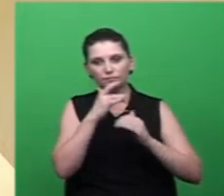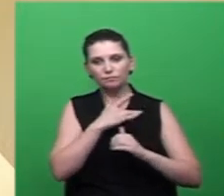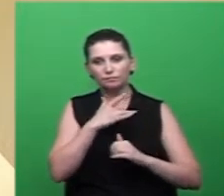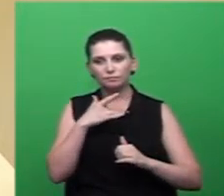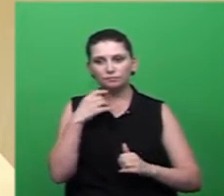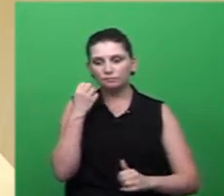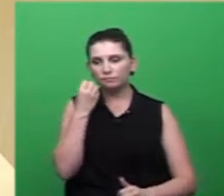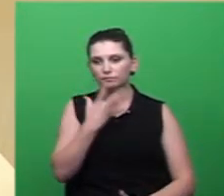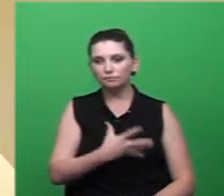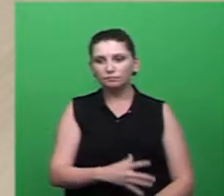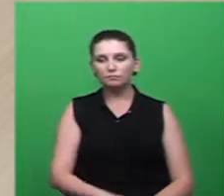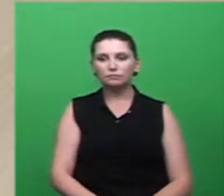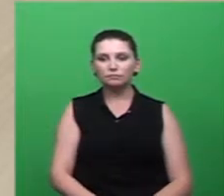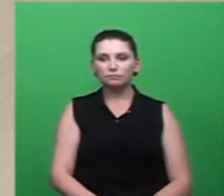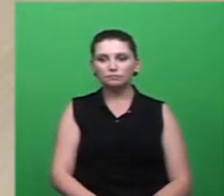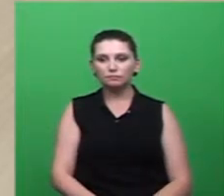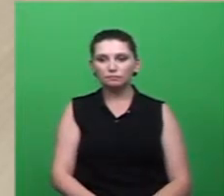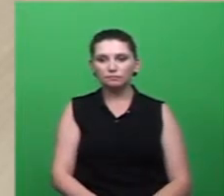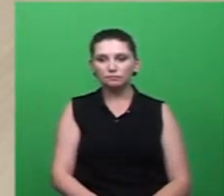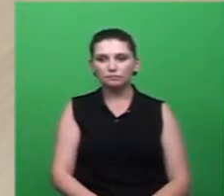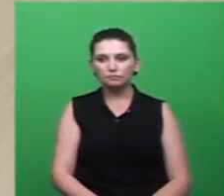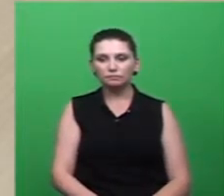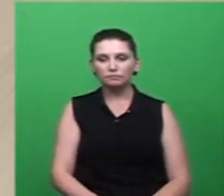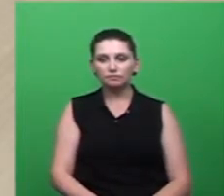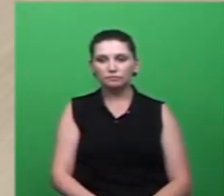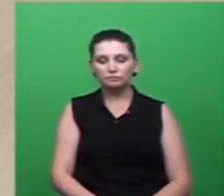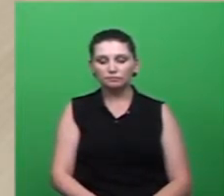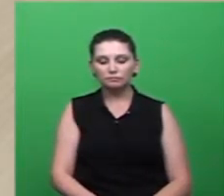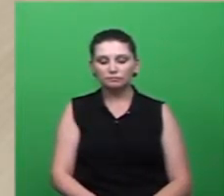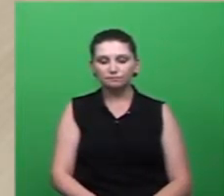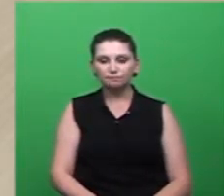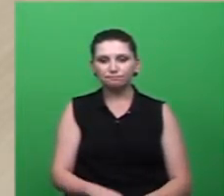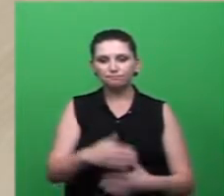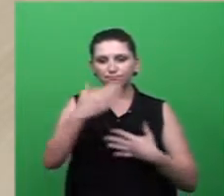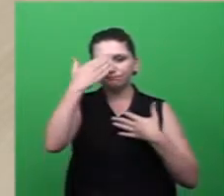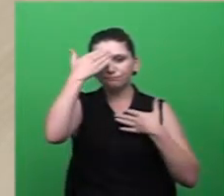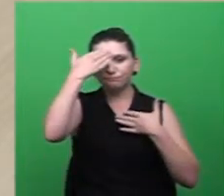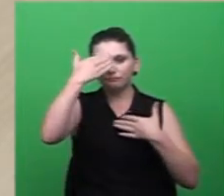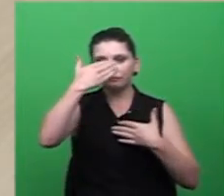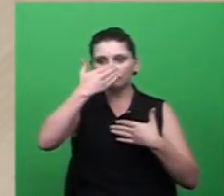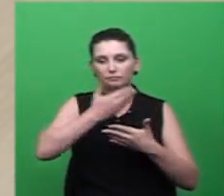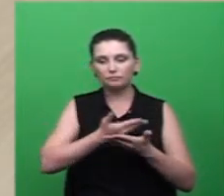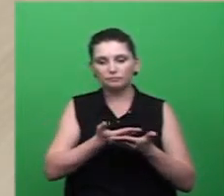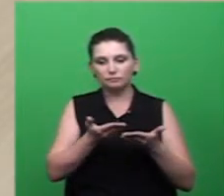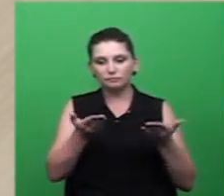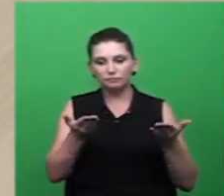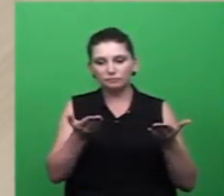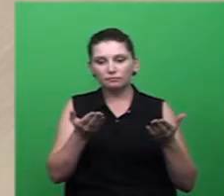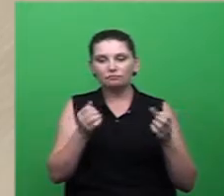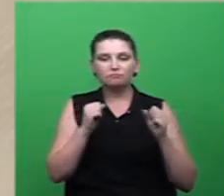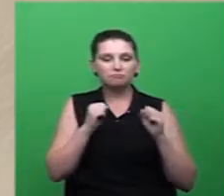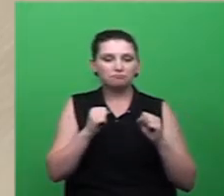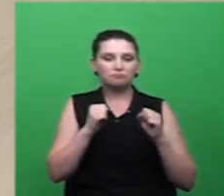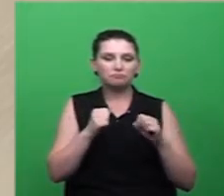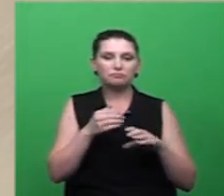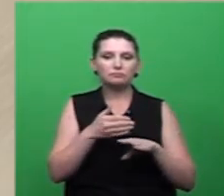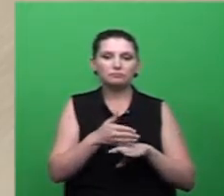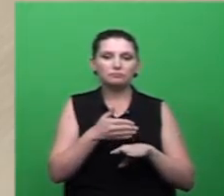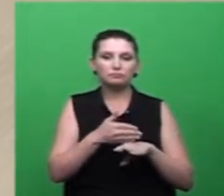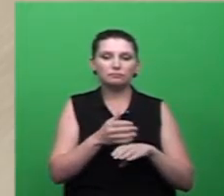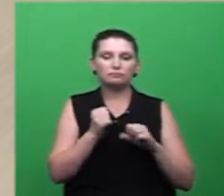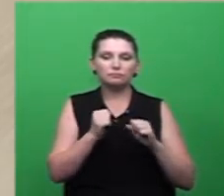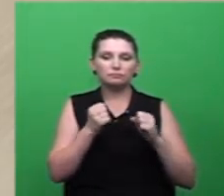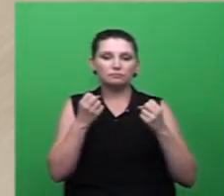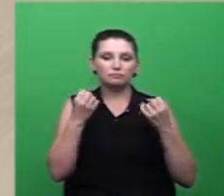então não diferente no programa da Dengue eu agradeço a vocês pela oportunidade de explicação